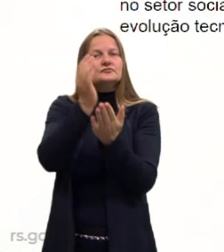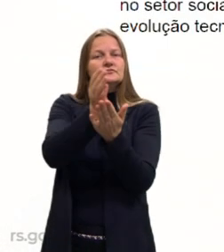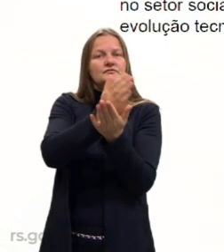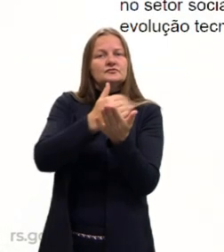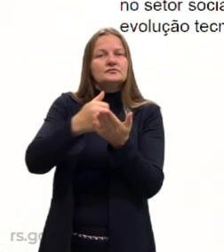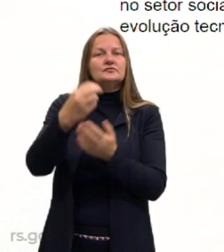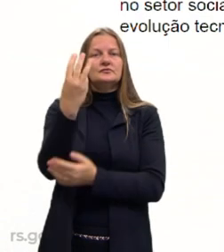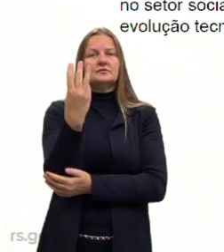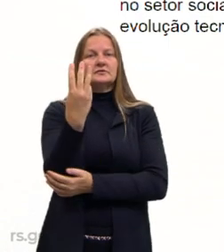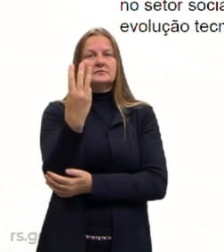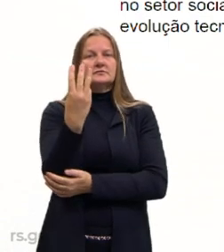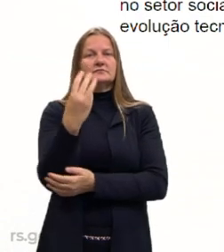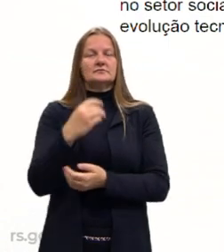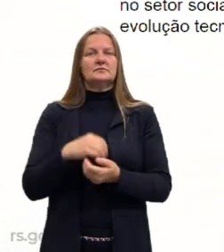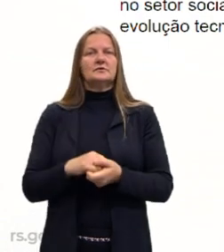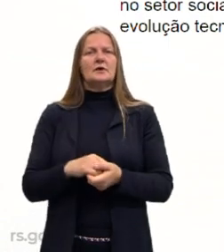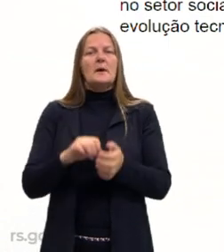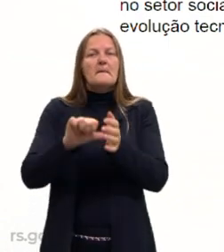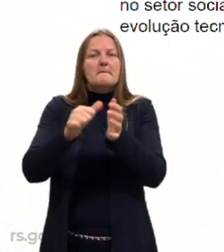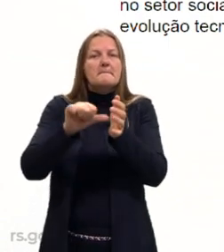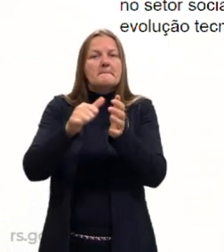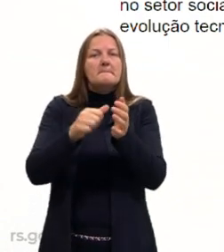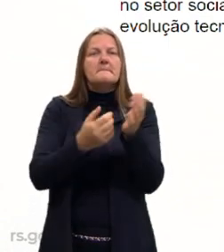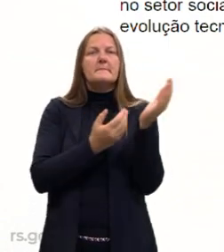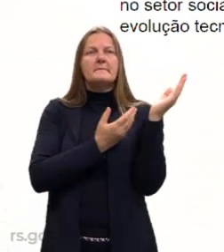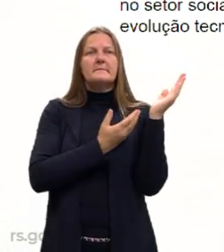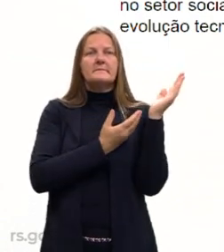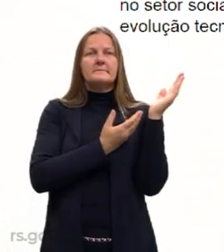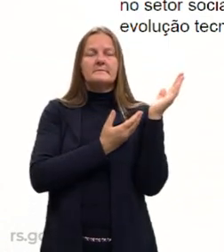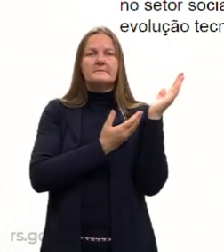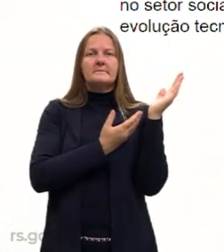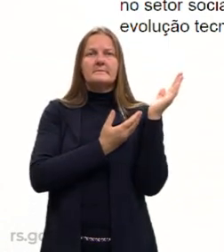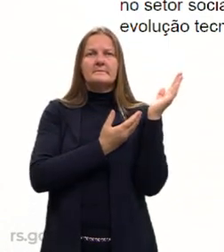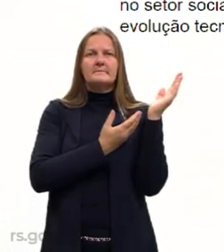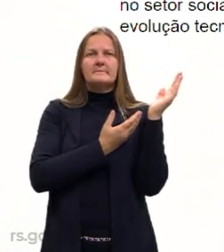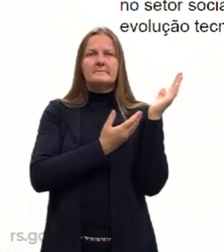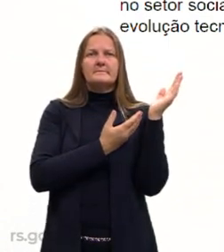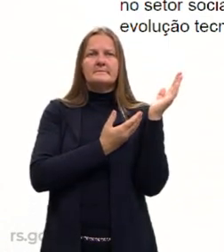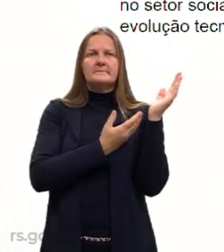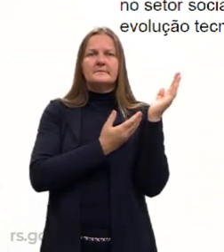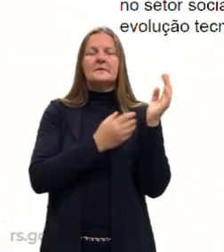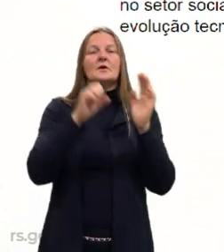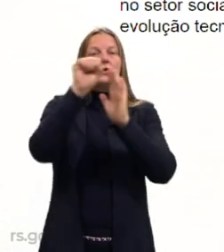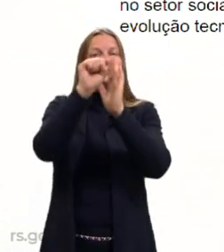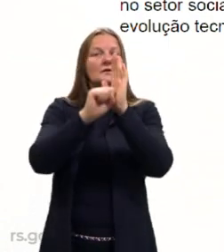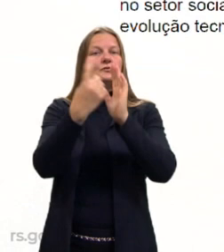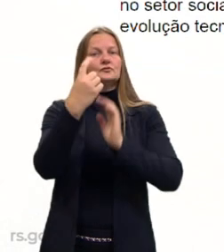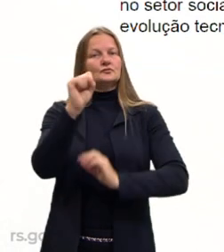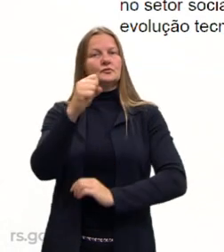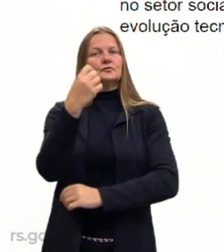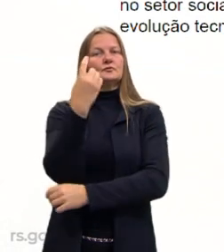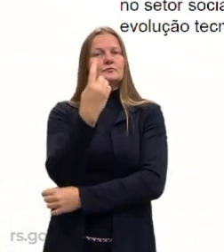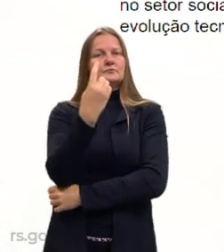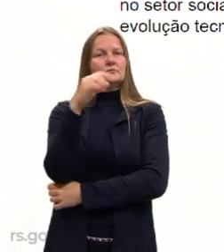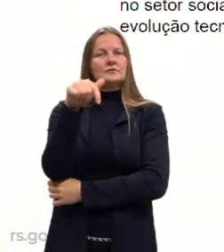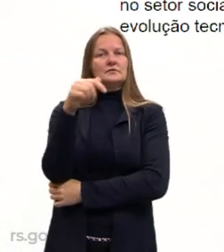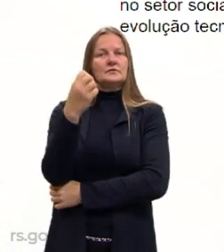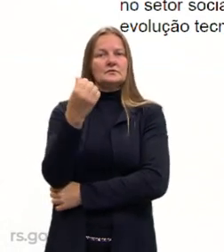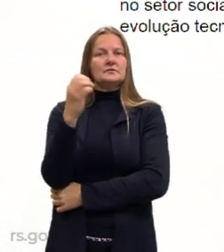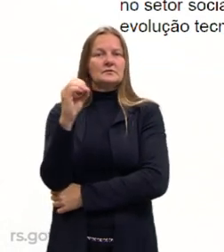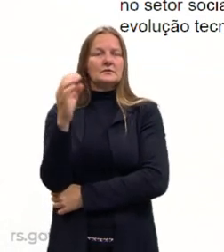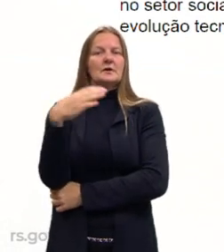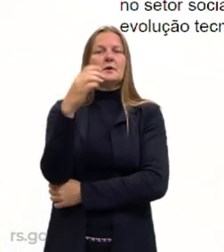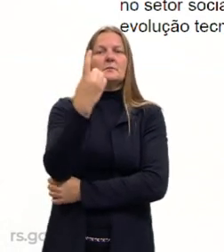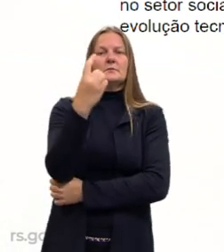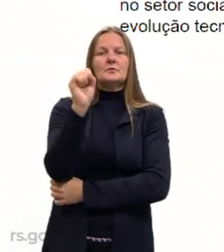gurizada? Principalmente, a primeira parte ali, que corresponde ao século XVIII, 1760, a 1850,